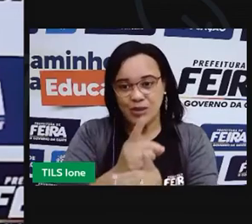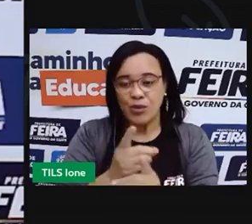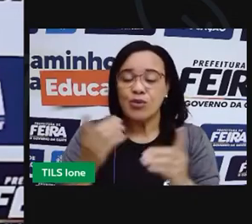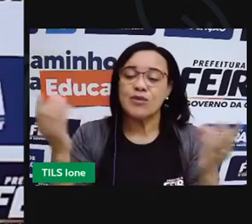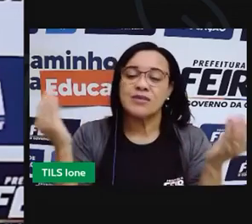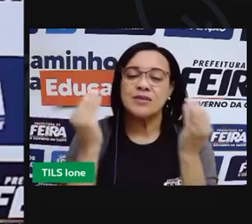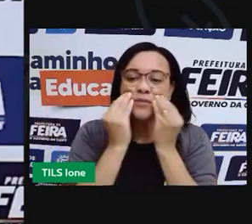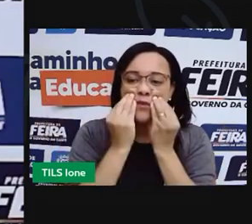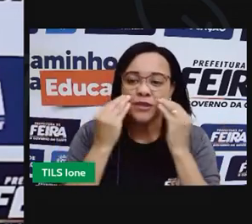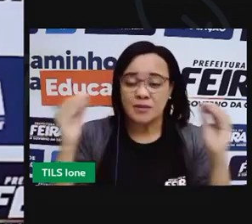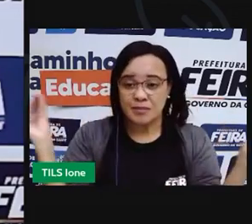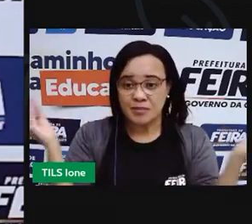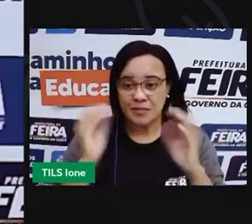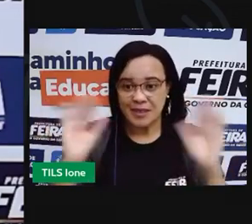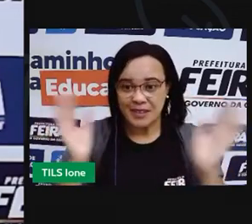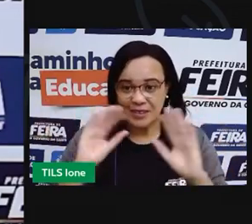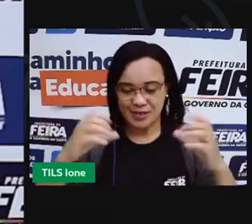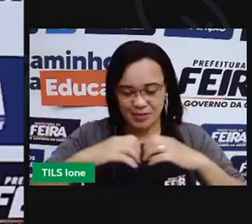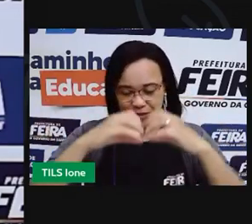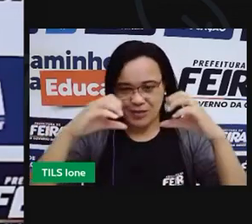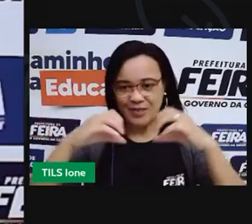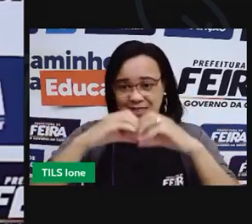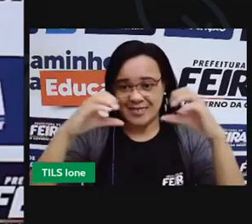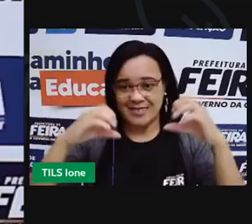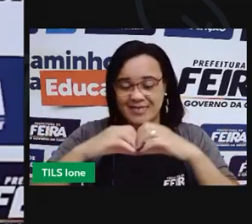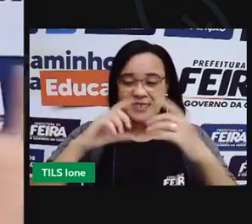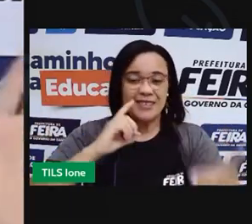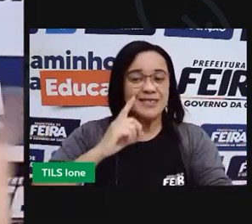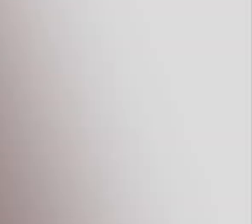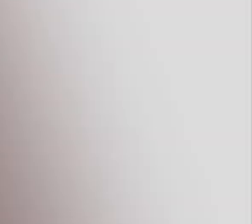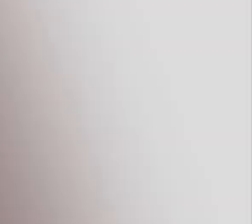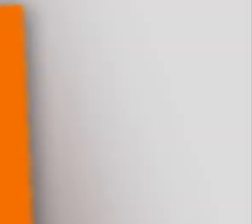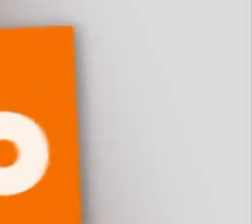Beijo grande no seu coração. Até o próximo vídeo.